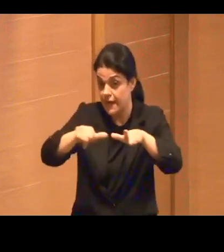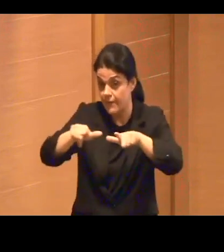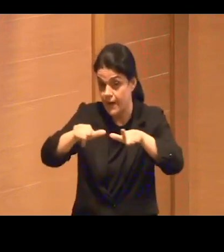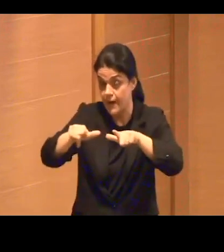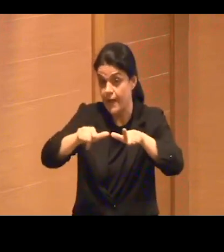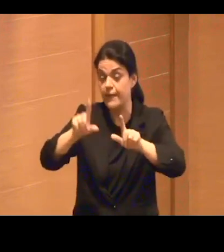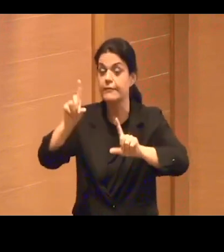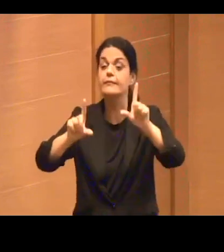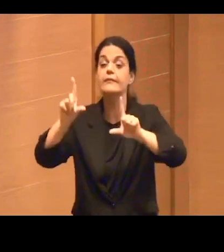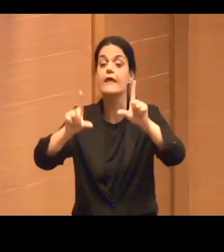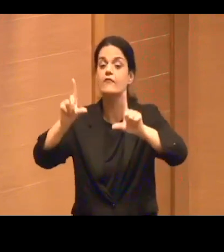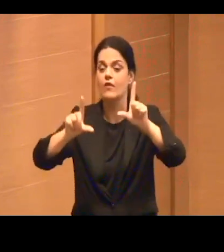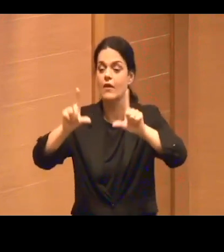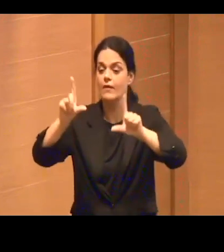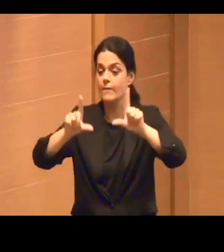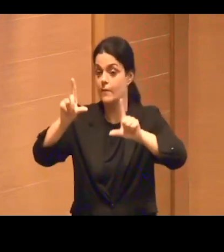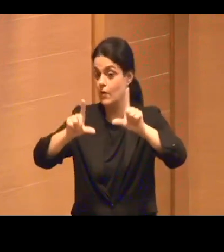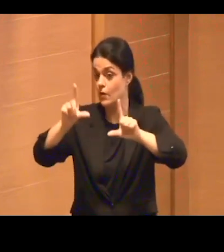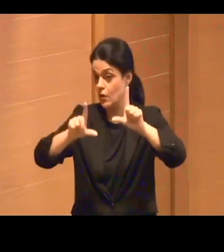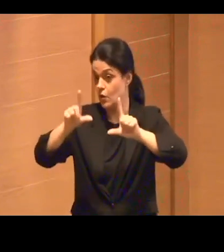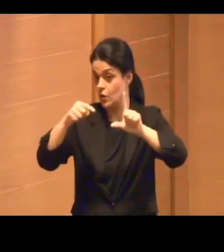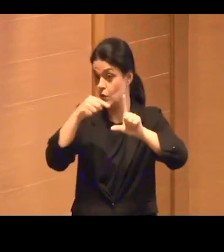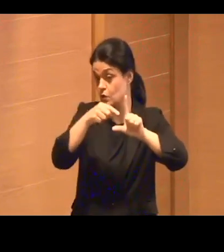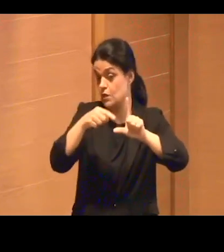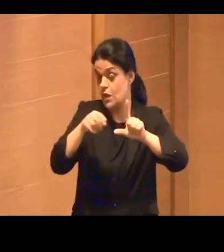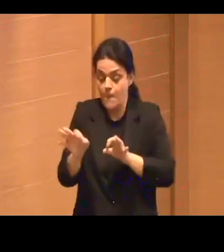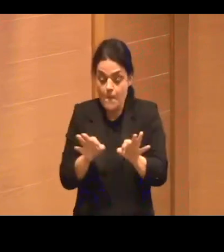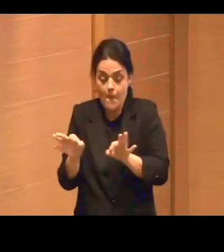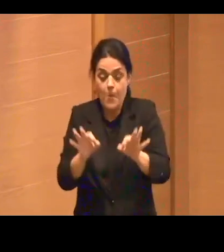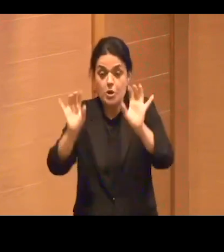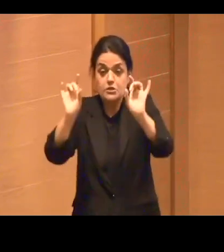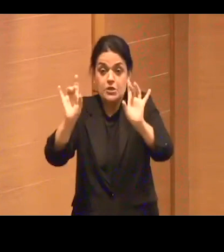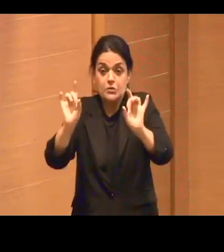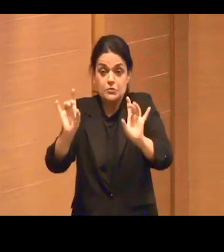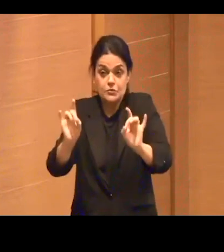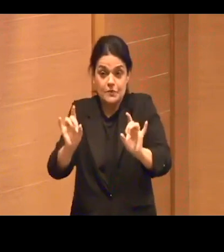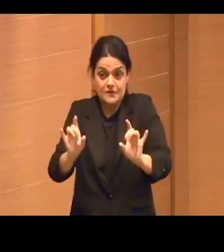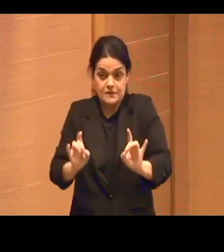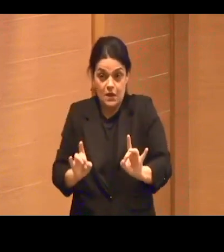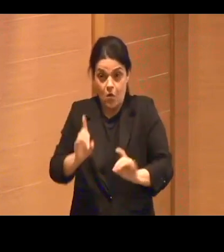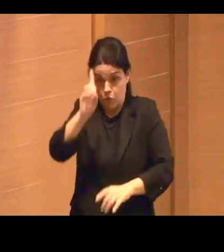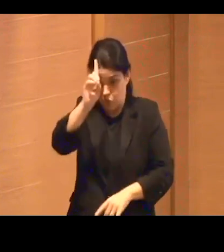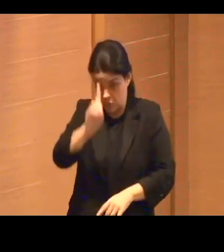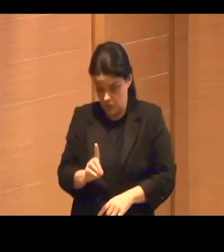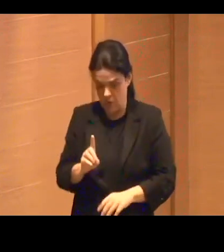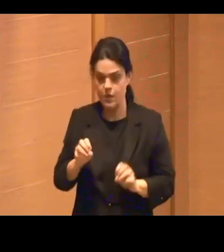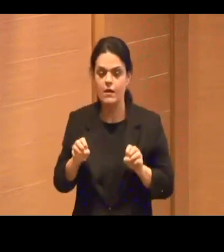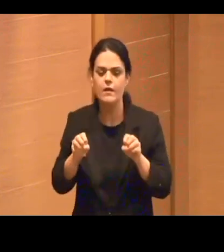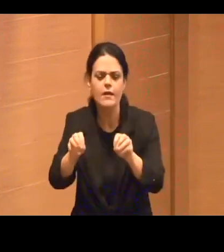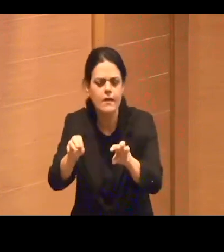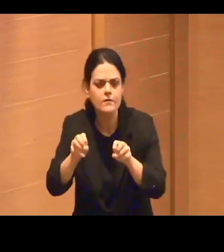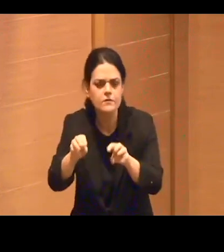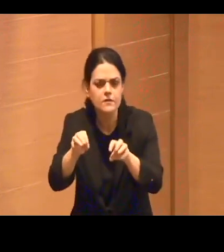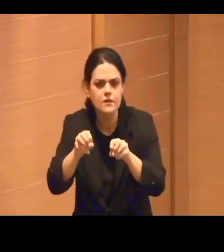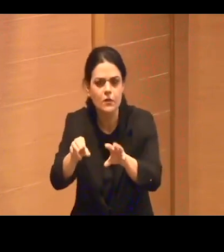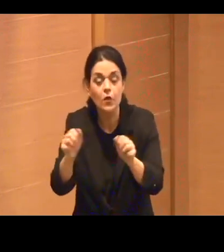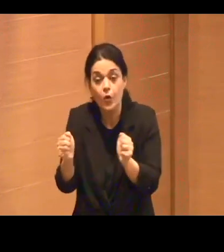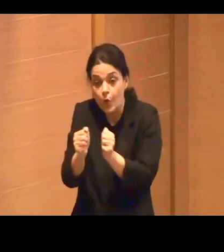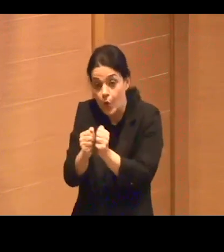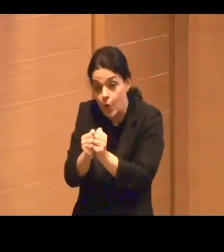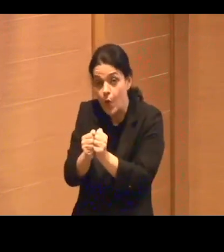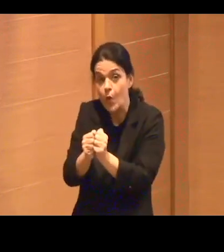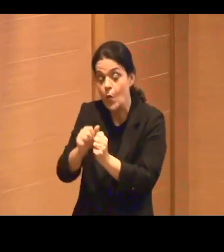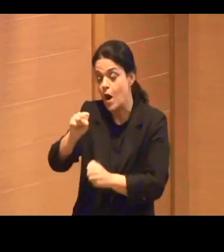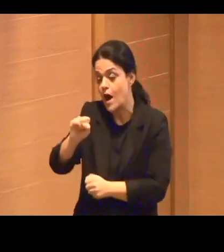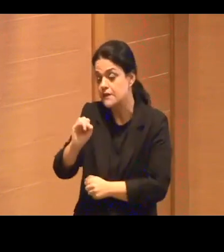época, numa superintendência de projetos especiais na diretoria de educação, com a Kiriz e saudosa Silvia Magaldi,